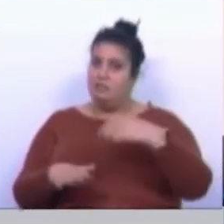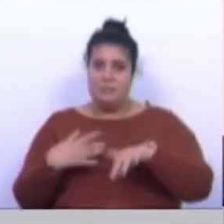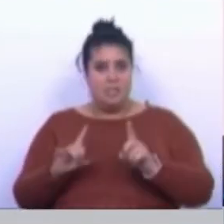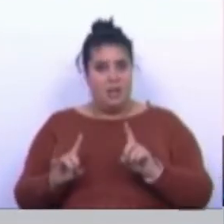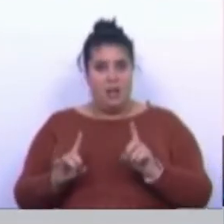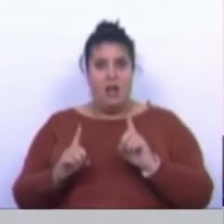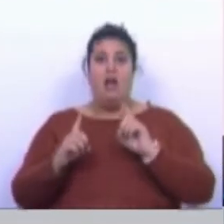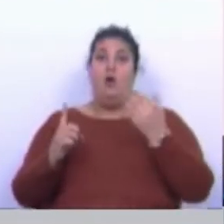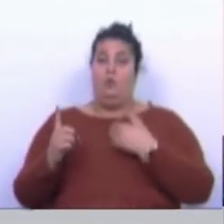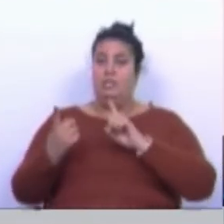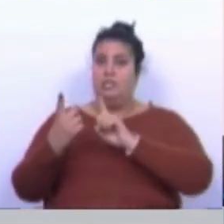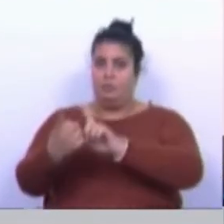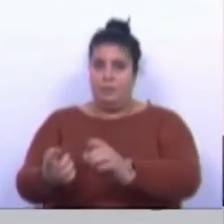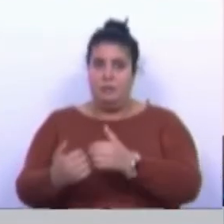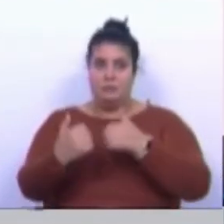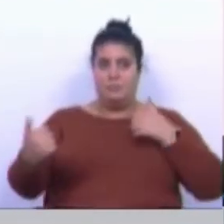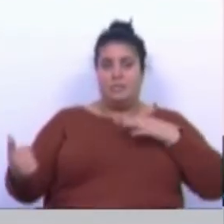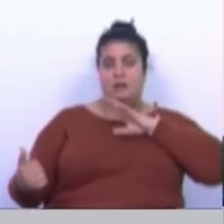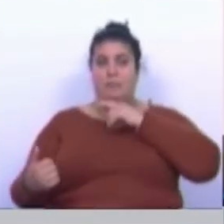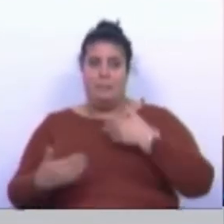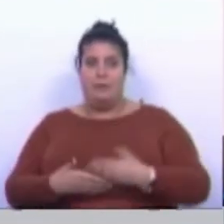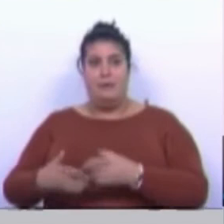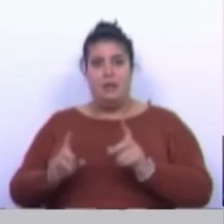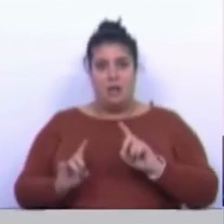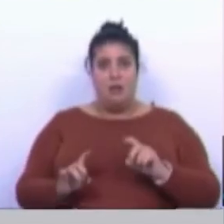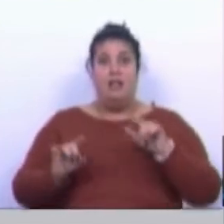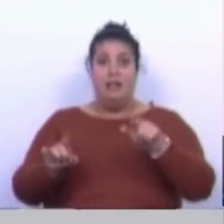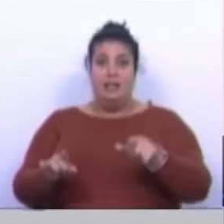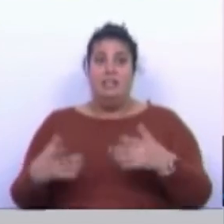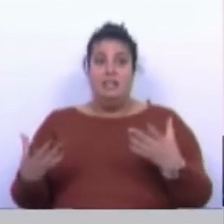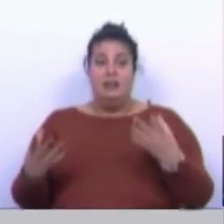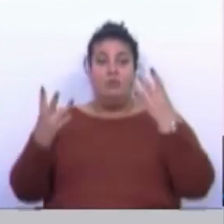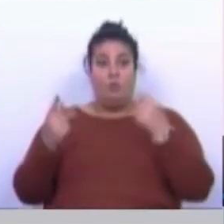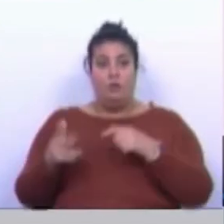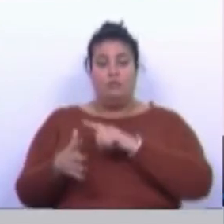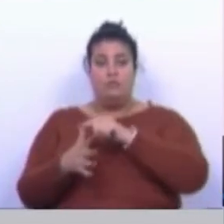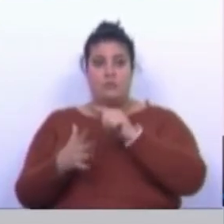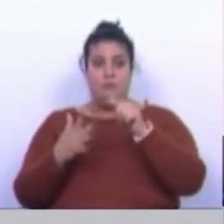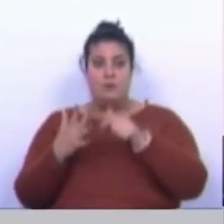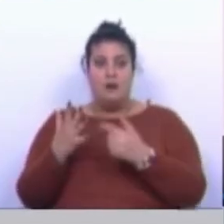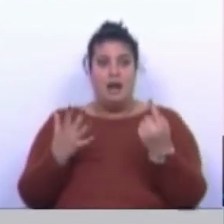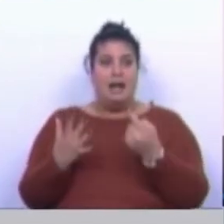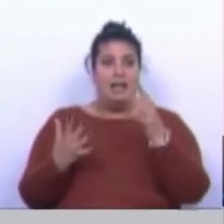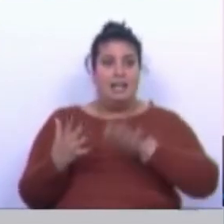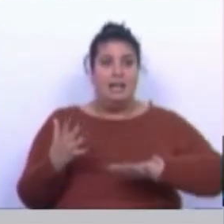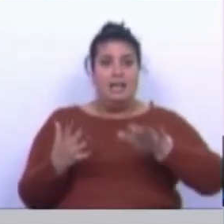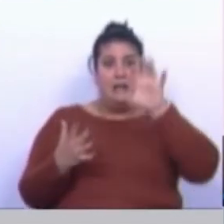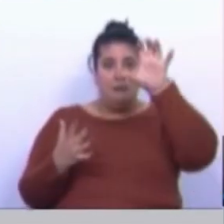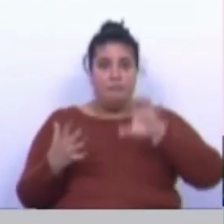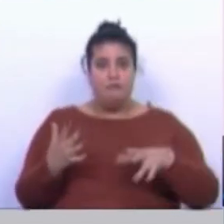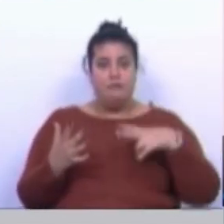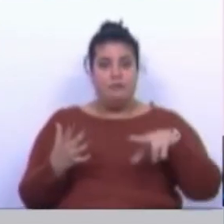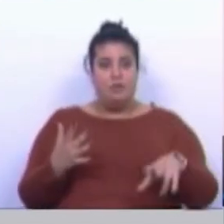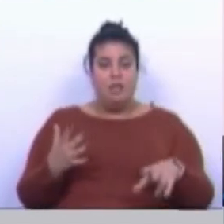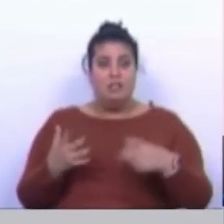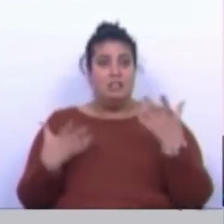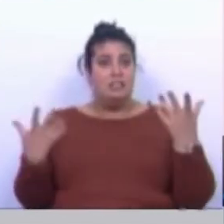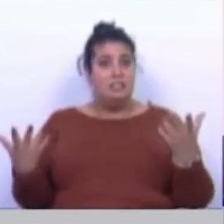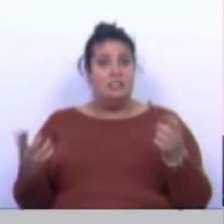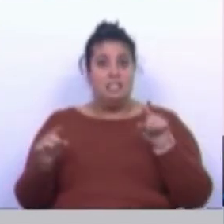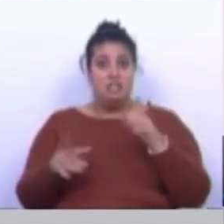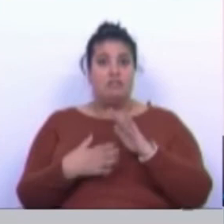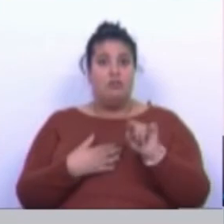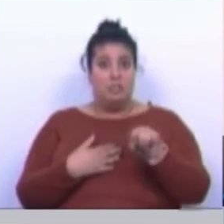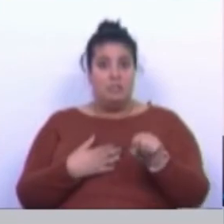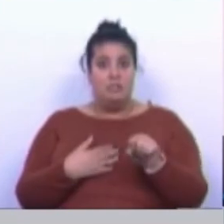O direito ao acompanhante, a não separação em bebê, infelizmente contam-se pelos dedos, uns pequenos oásis ao longo do nosso território nacional, onde isto está a